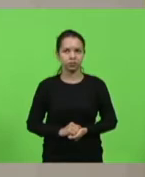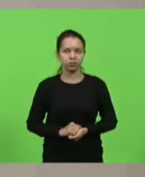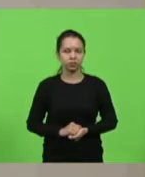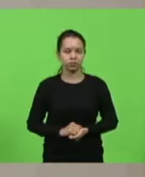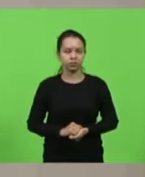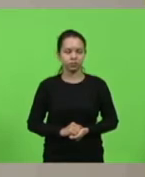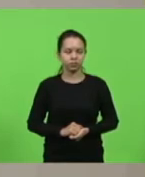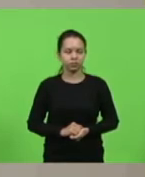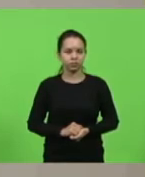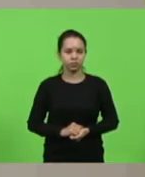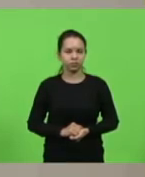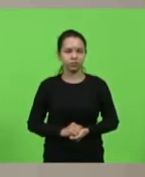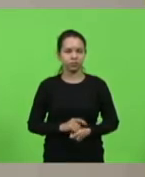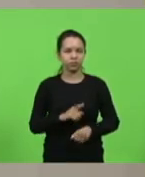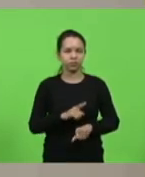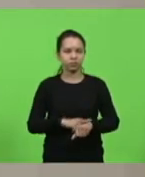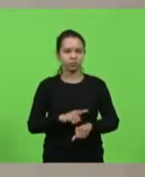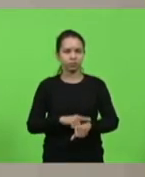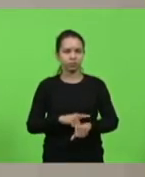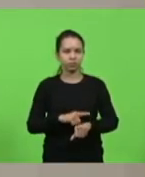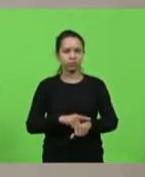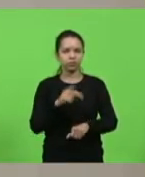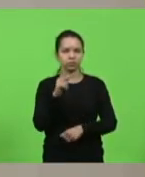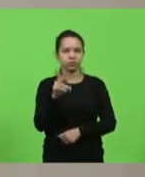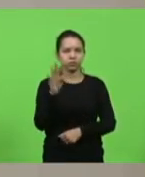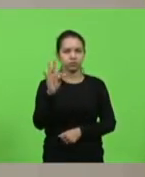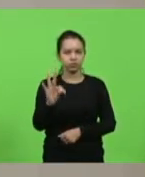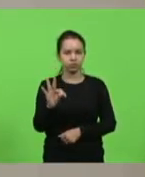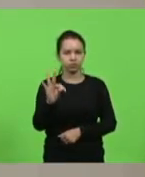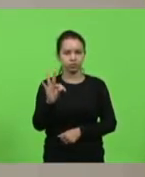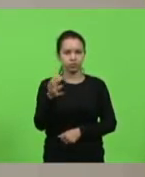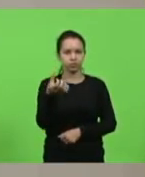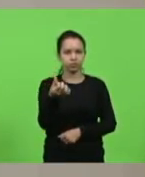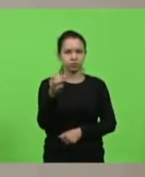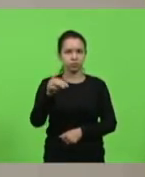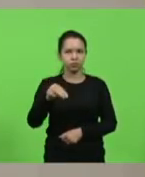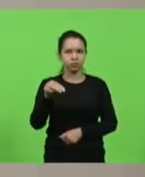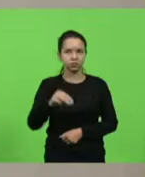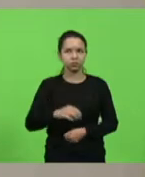O próximo horário pertence ao Partido dos Trabalhadores, tempo de 6 minutos.